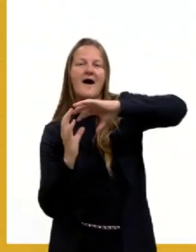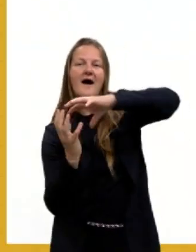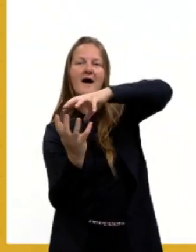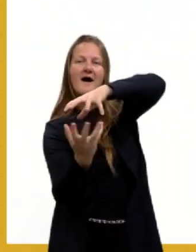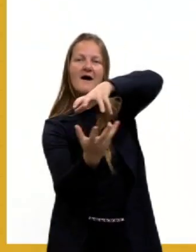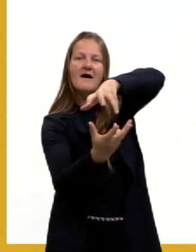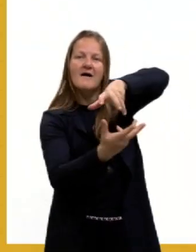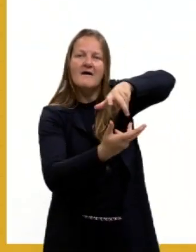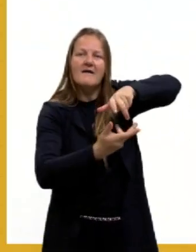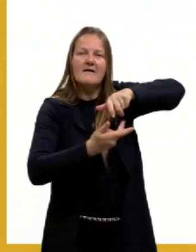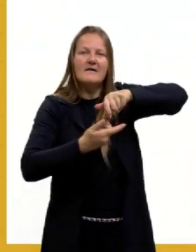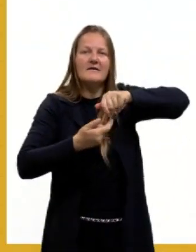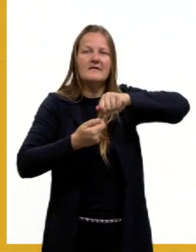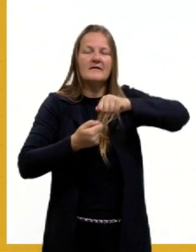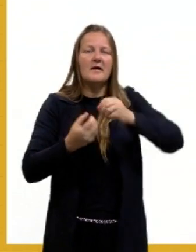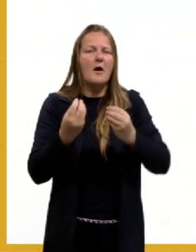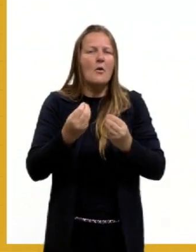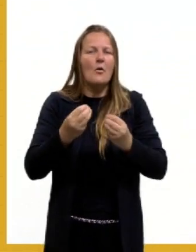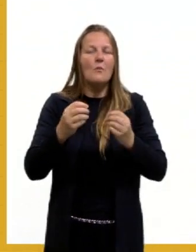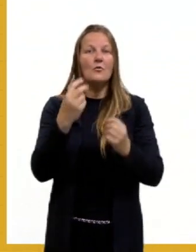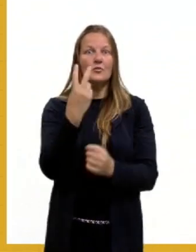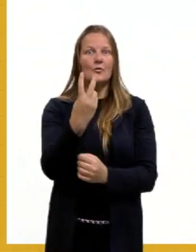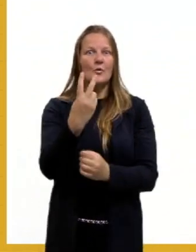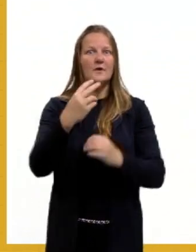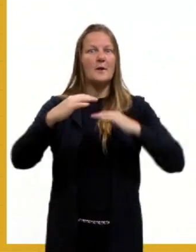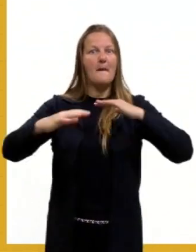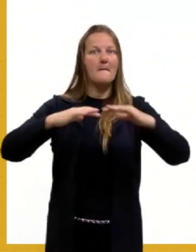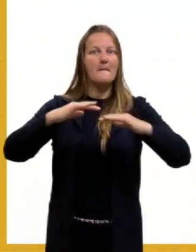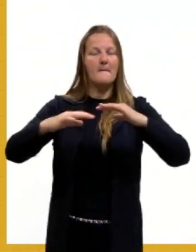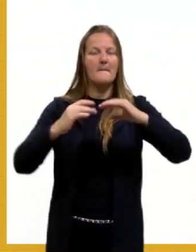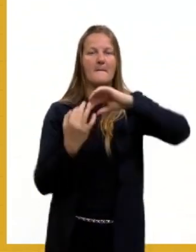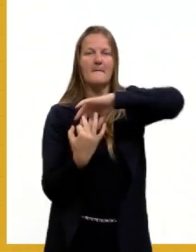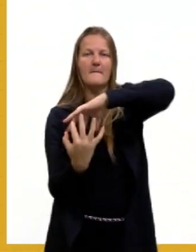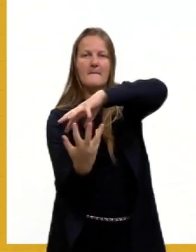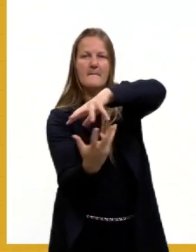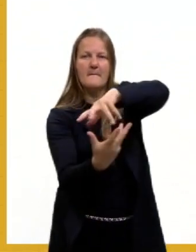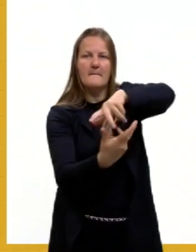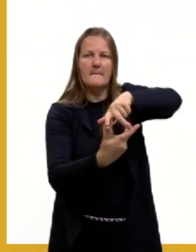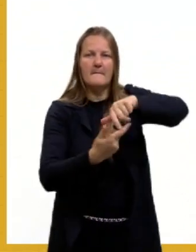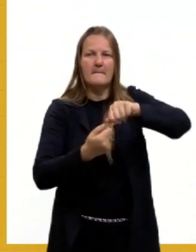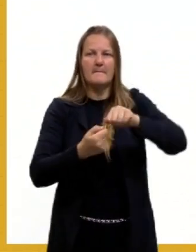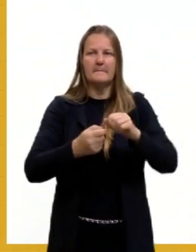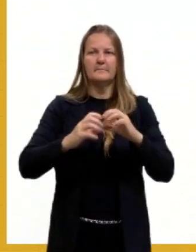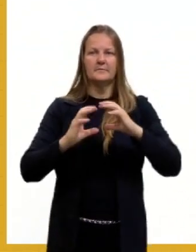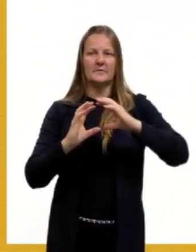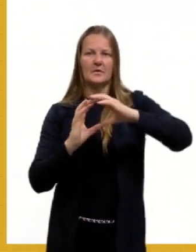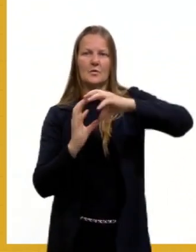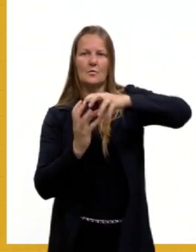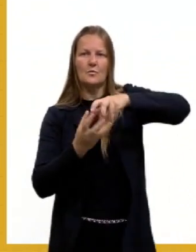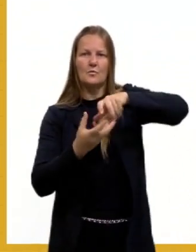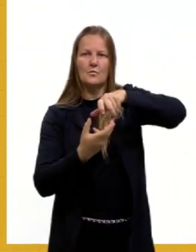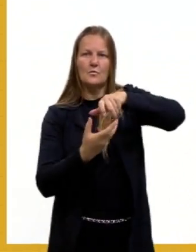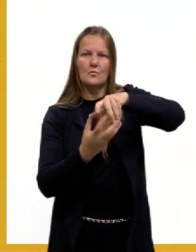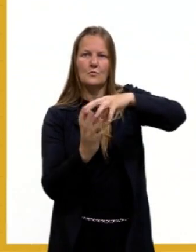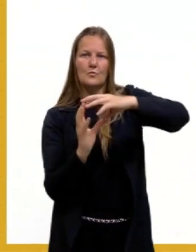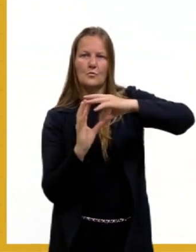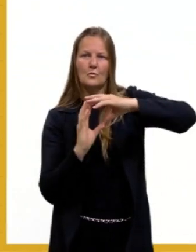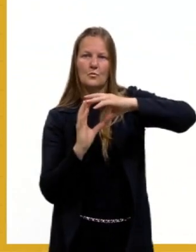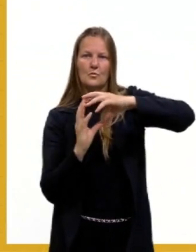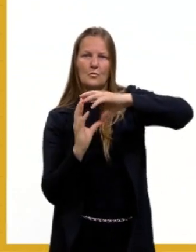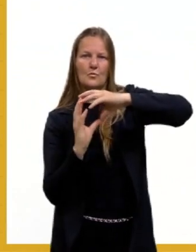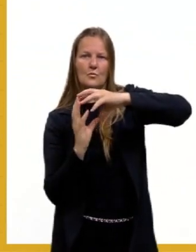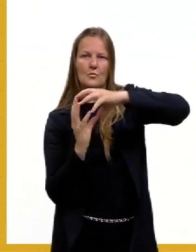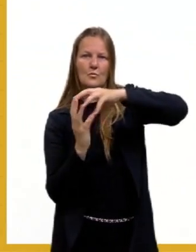um pouquinho dessas, dos dois grandes movimentos da Terra, né, então, a rotação dura 24 horas, tá, então, ela vai